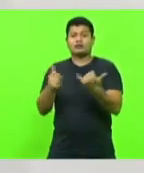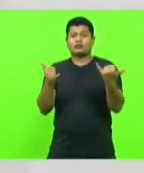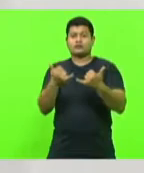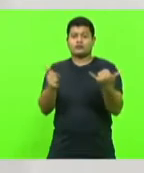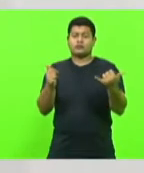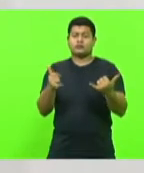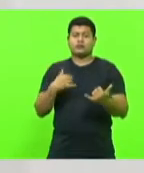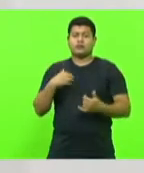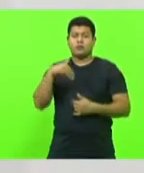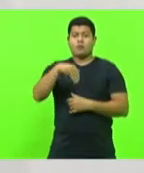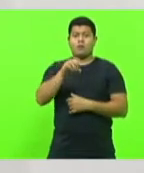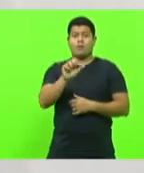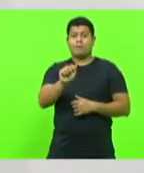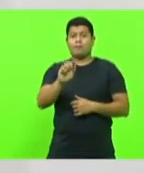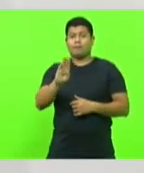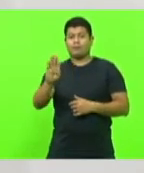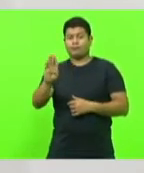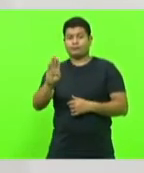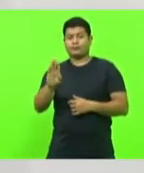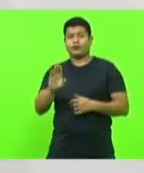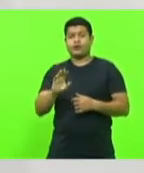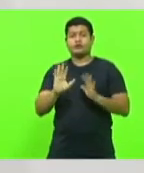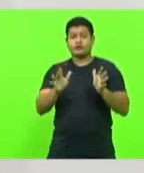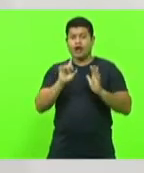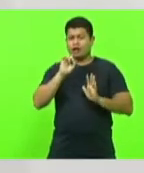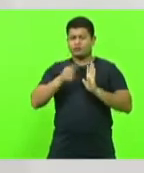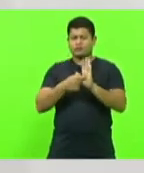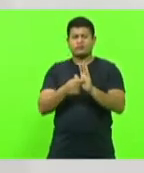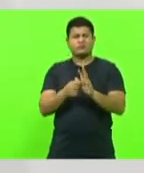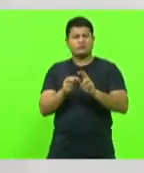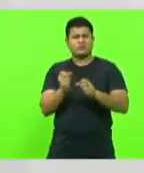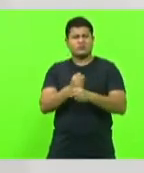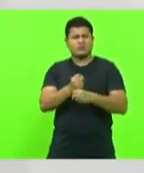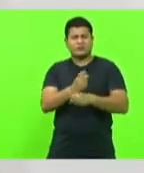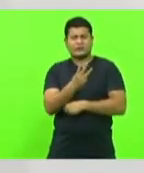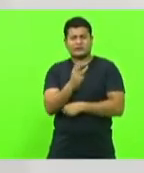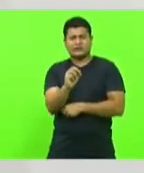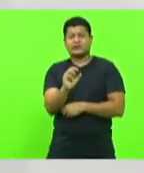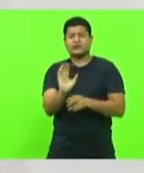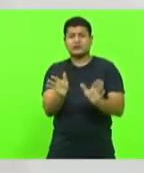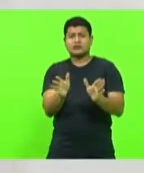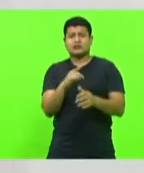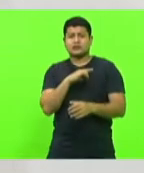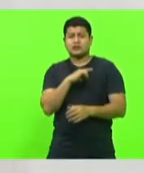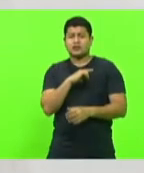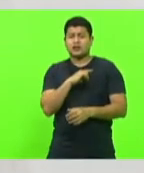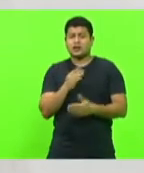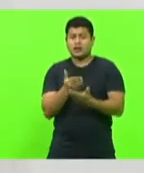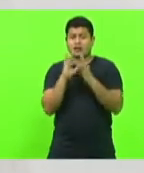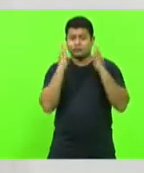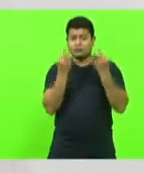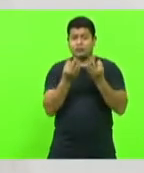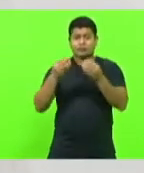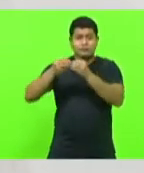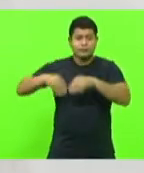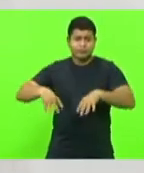MAB vem denunciando, ao longo dos seus 30 anos, que as famílias atingidas,